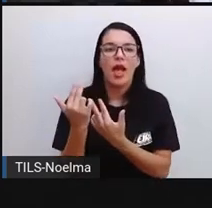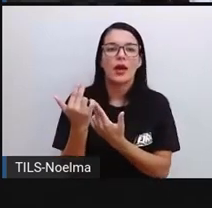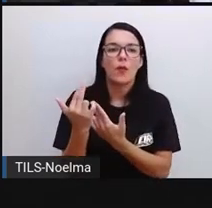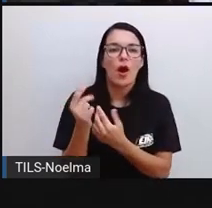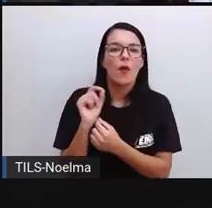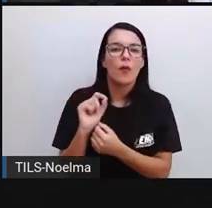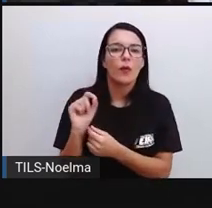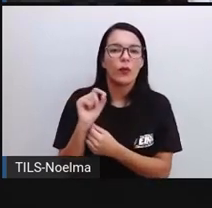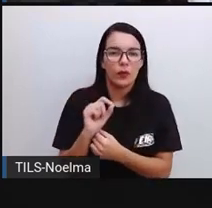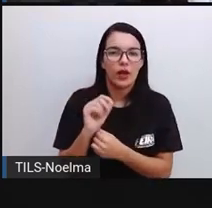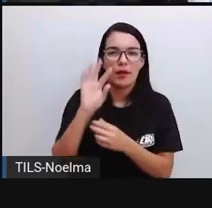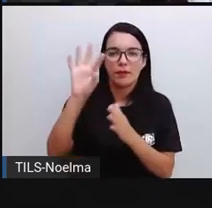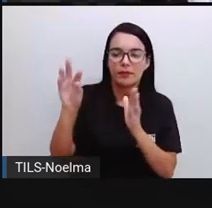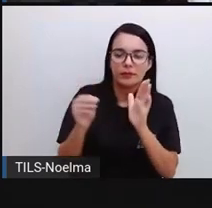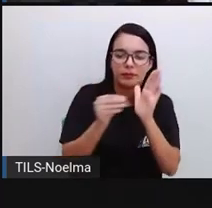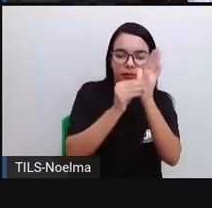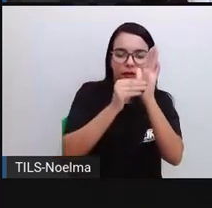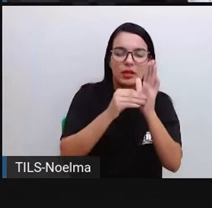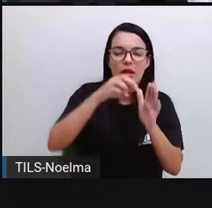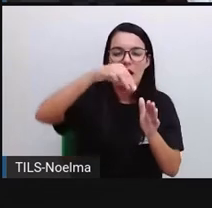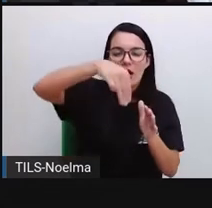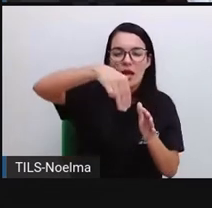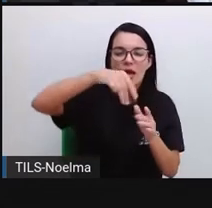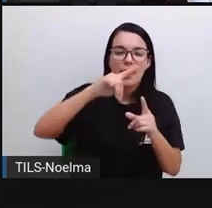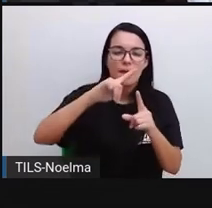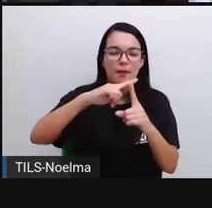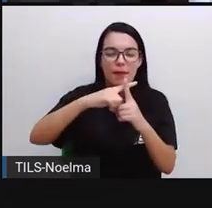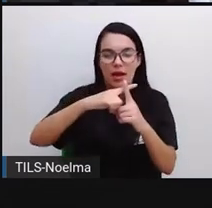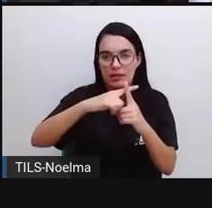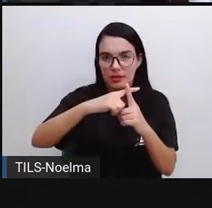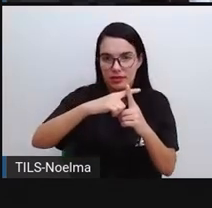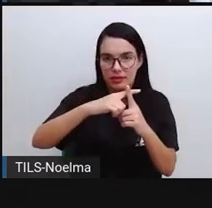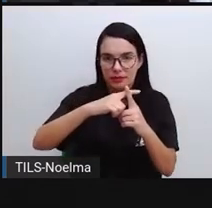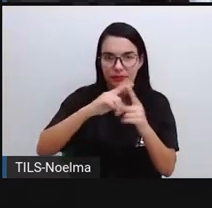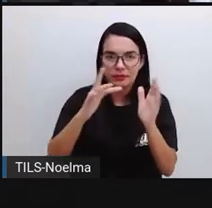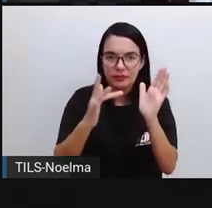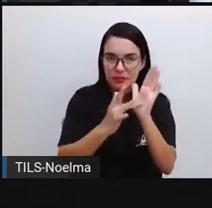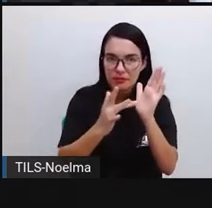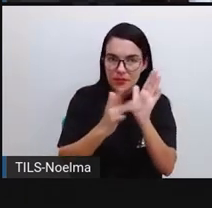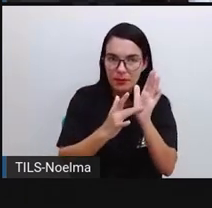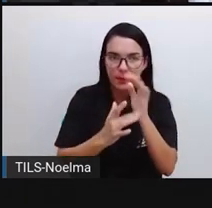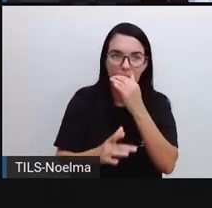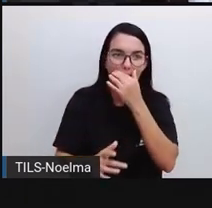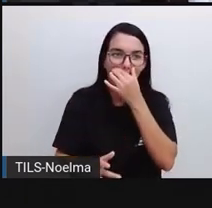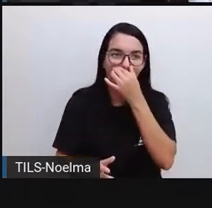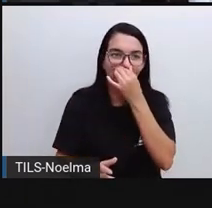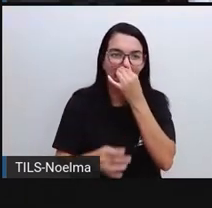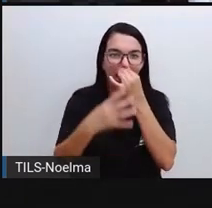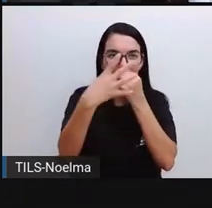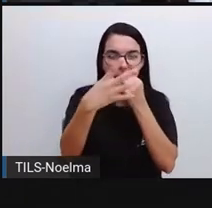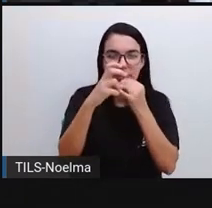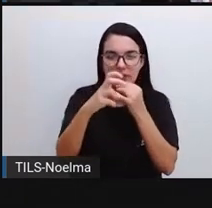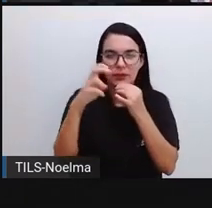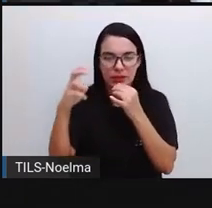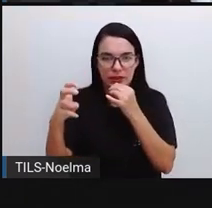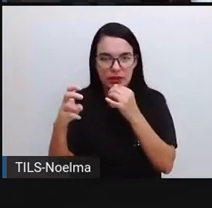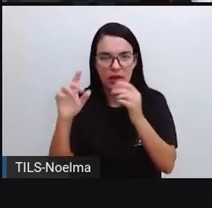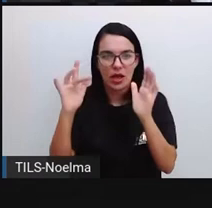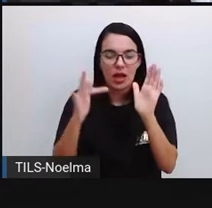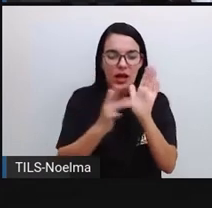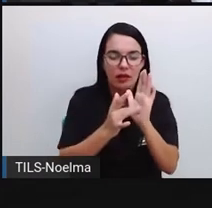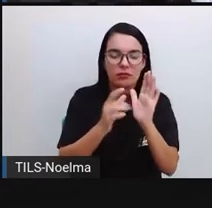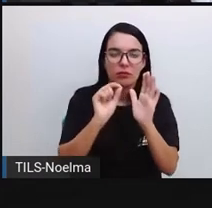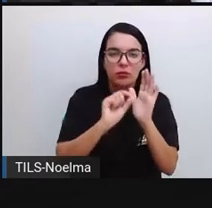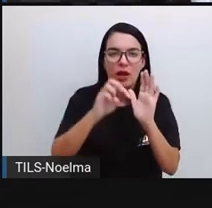91 vezes 5. Após a gente obter o resultado, a gente vai clicar aqui. O resultado foi 455. A gente